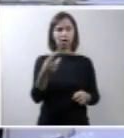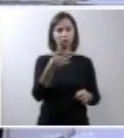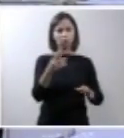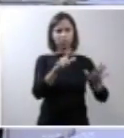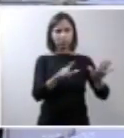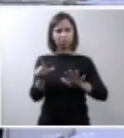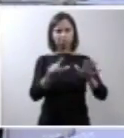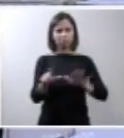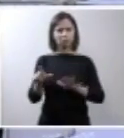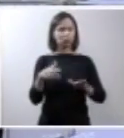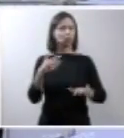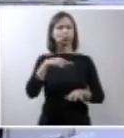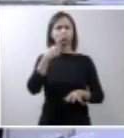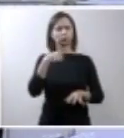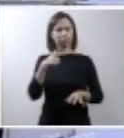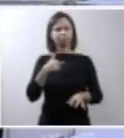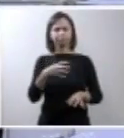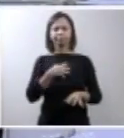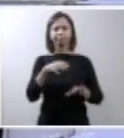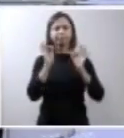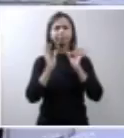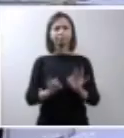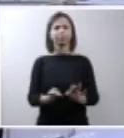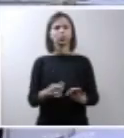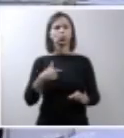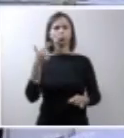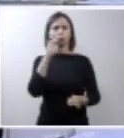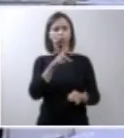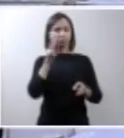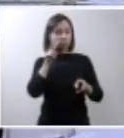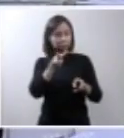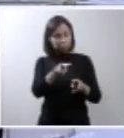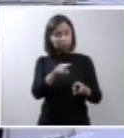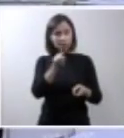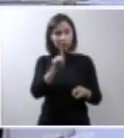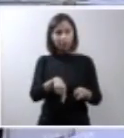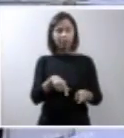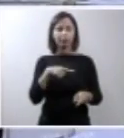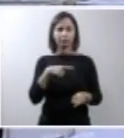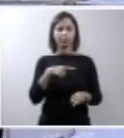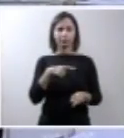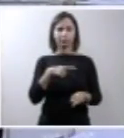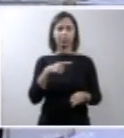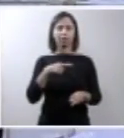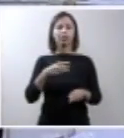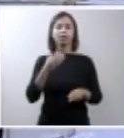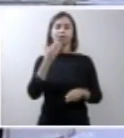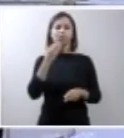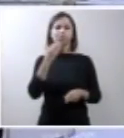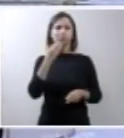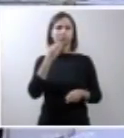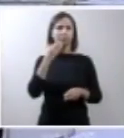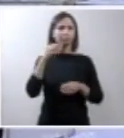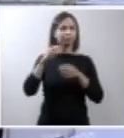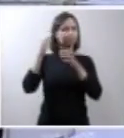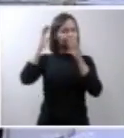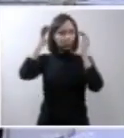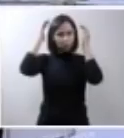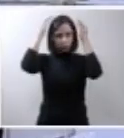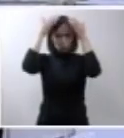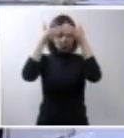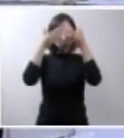há dúvida do diagnóstico nós podemos observar com precisão que se ocorreu o defeito de fechamento do tubo neural